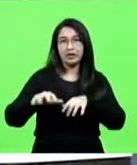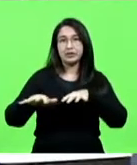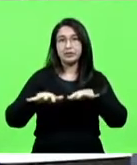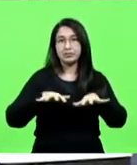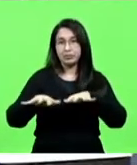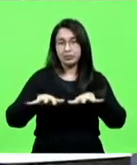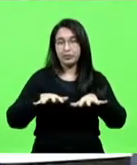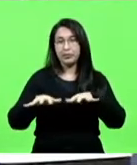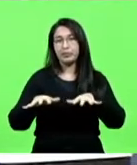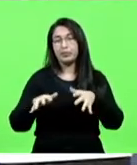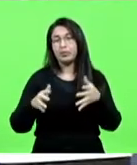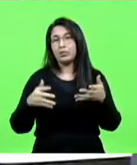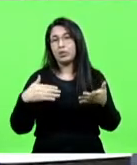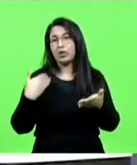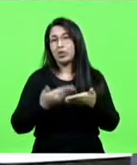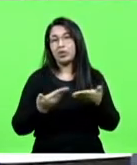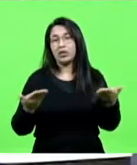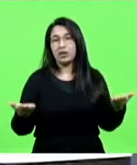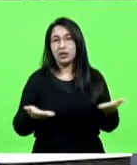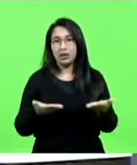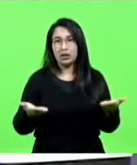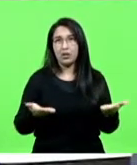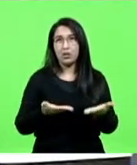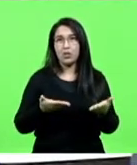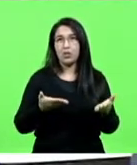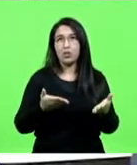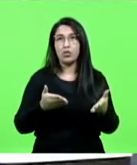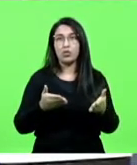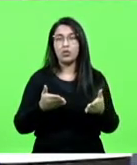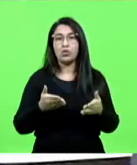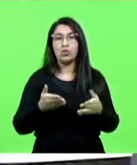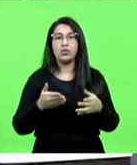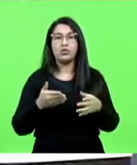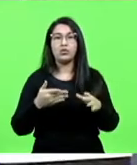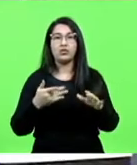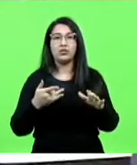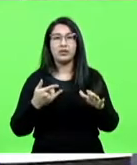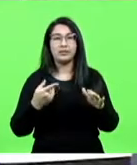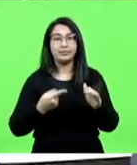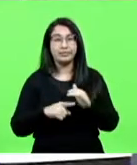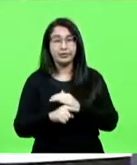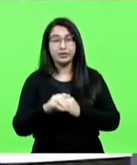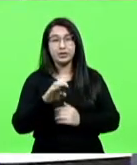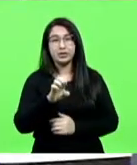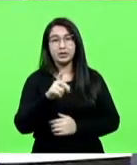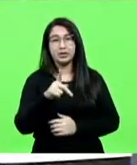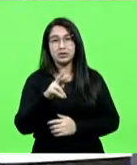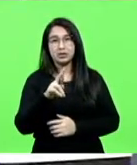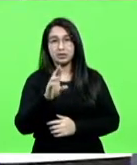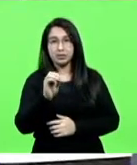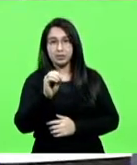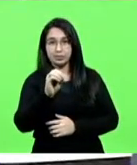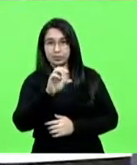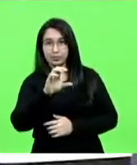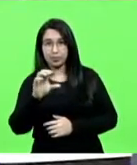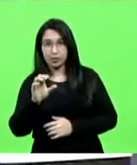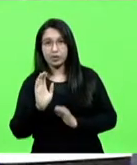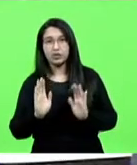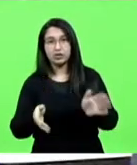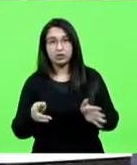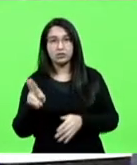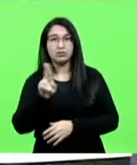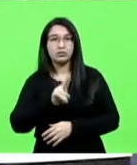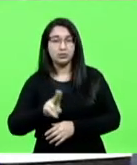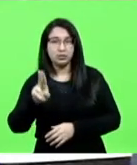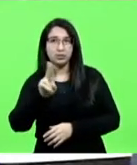agora foi mobilizado mundos e fundos para isso, o Eproc já está sendo utilizado, e,